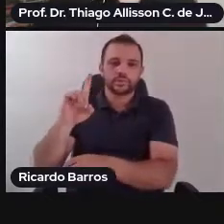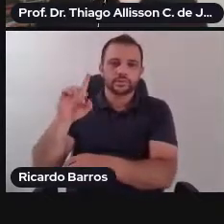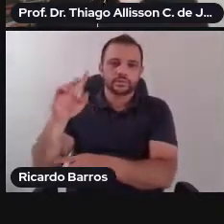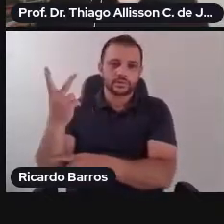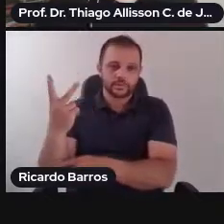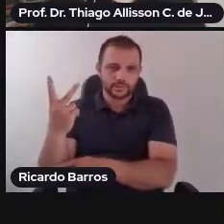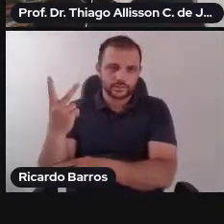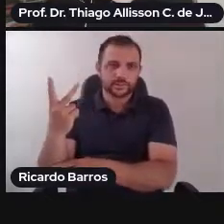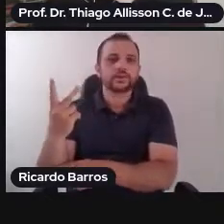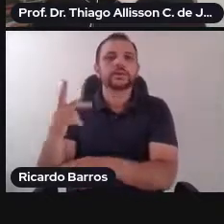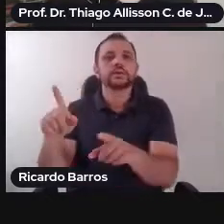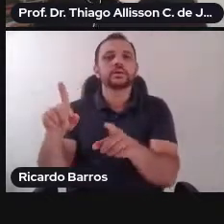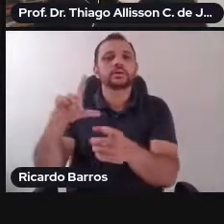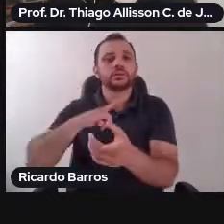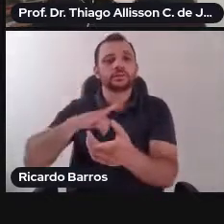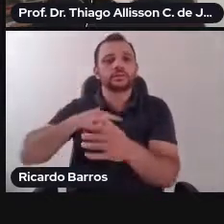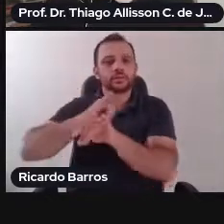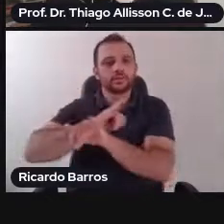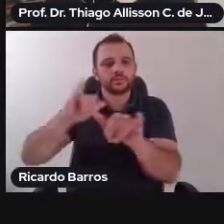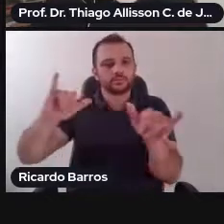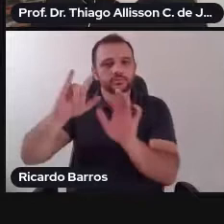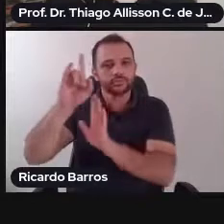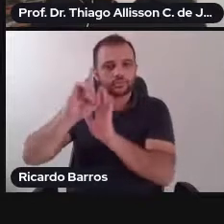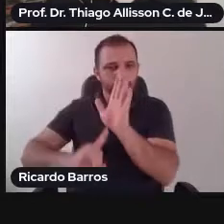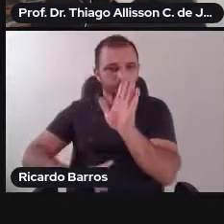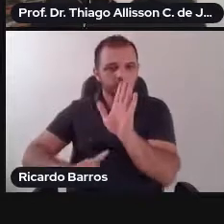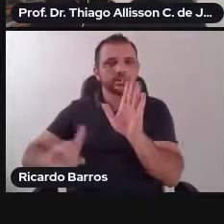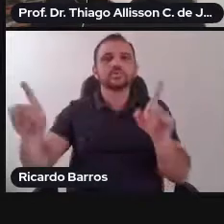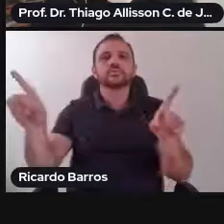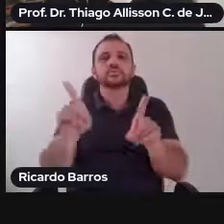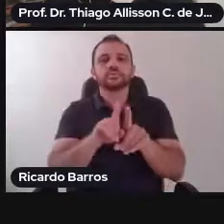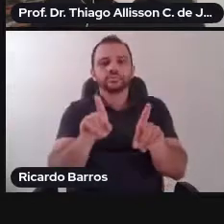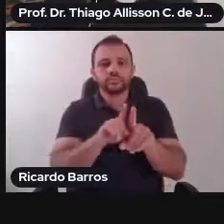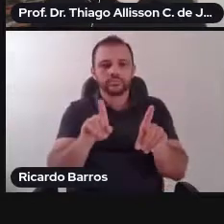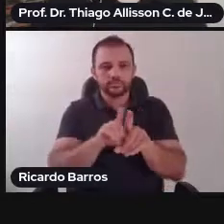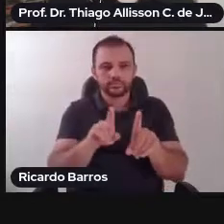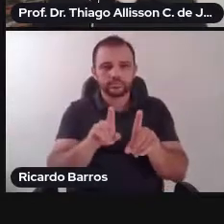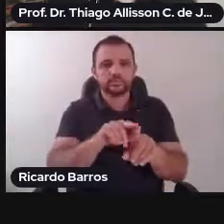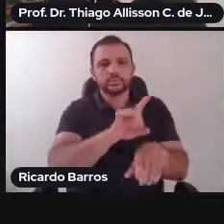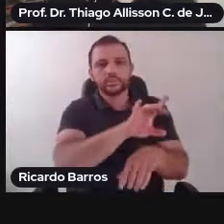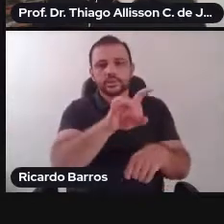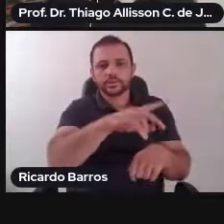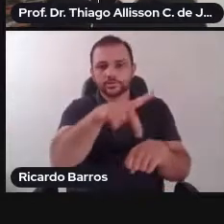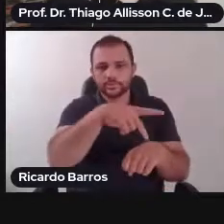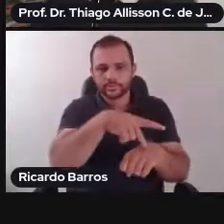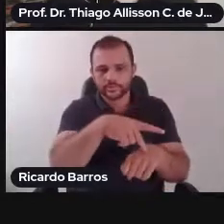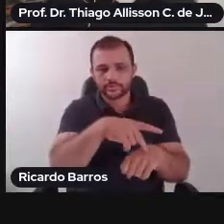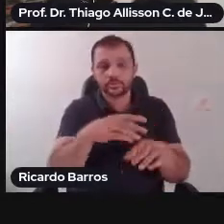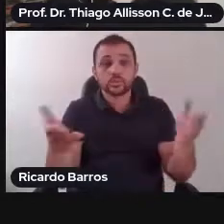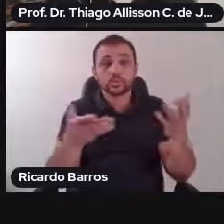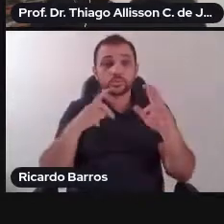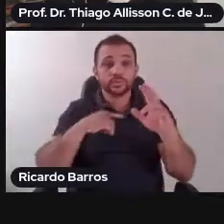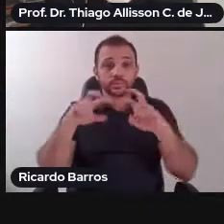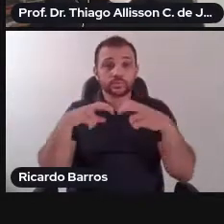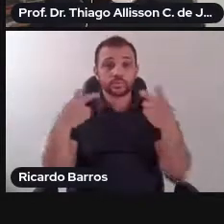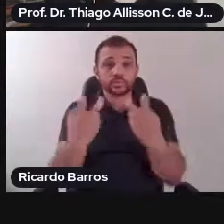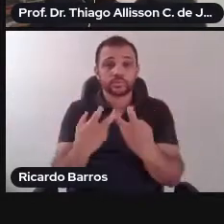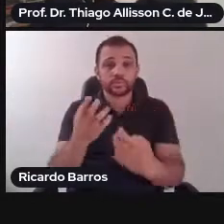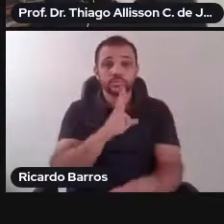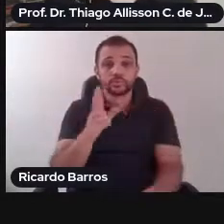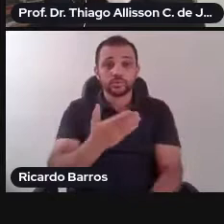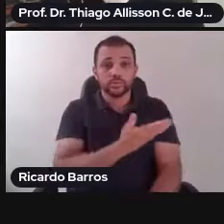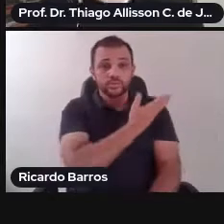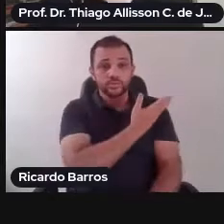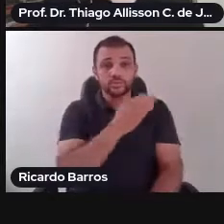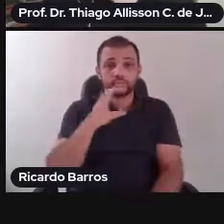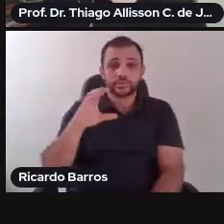também se comprometeram a internalizar. Então a Comissão Interamericana de Direitos Humanos ela tem uma natureza também de postulação, uma